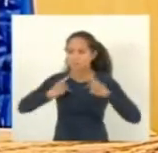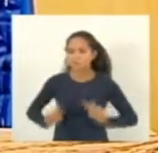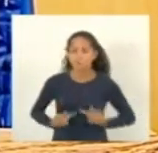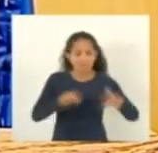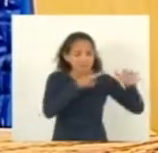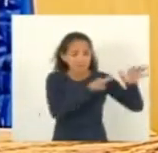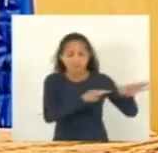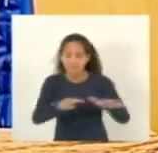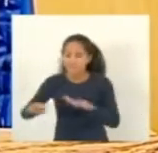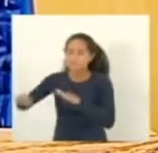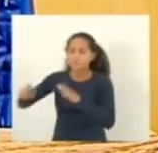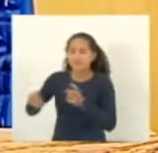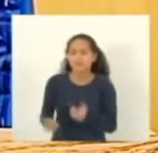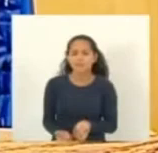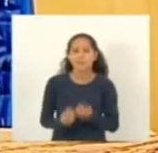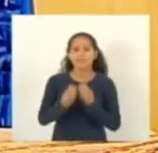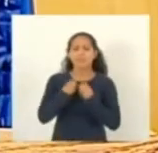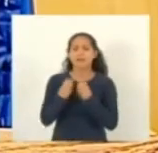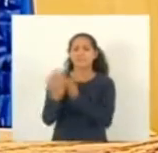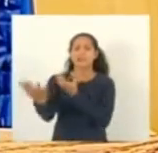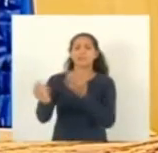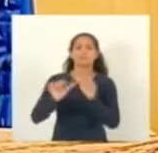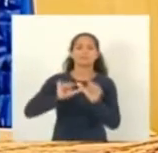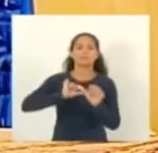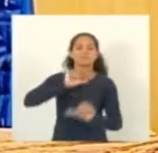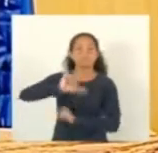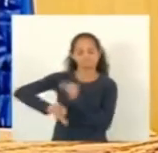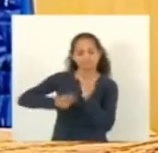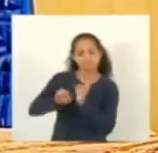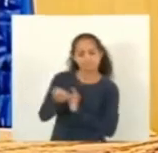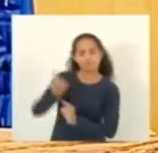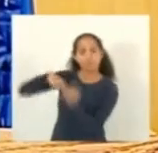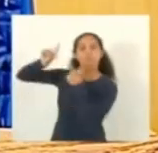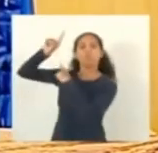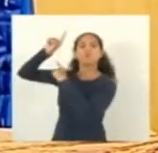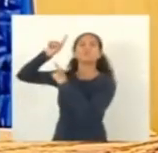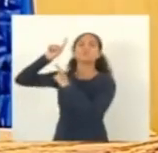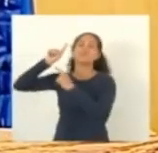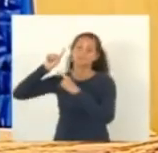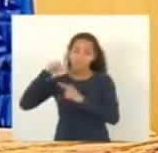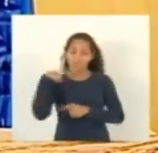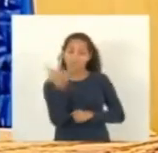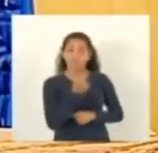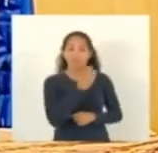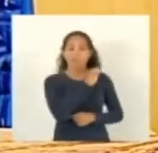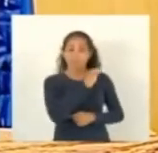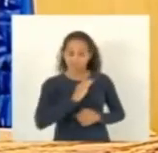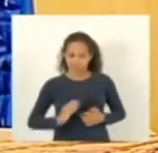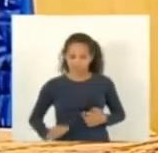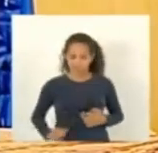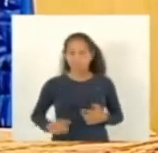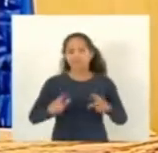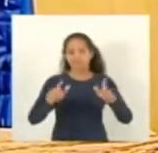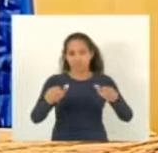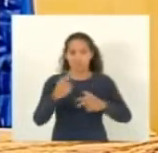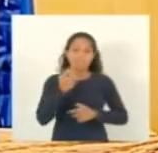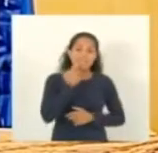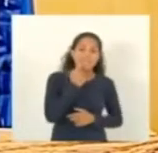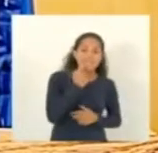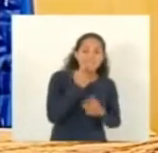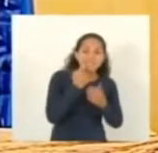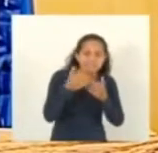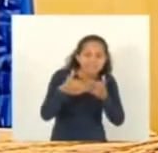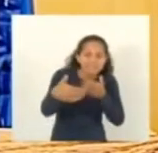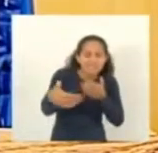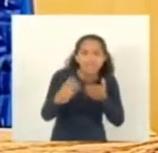semana seja capaz de nos transformar também para nós cristãos a semana santa sobretudo né da sexta-feira para o domingo